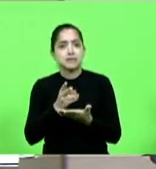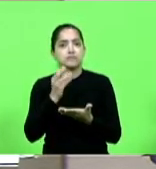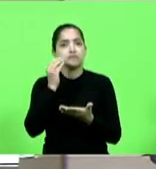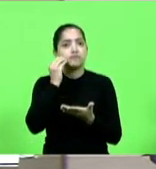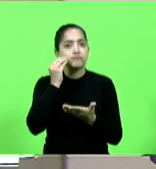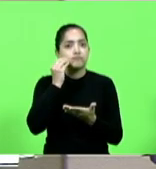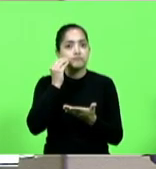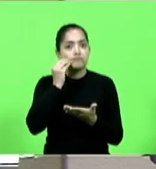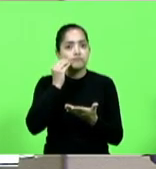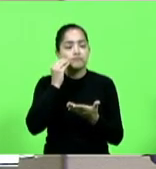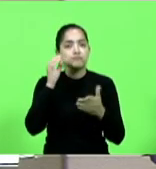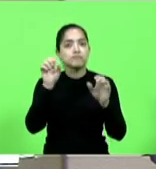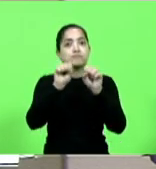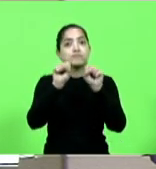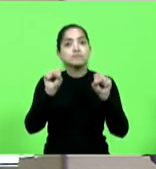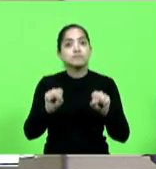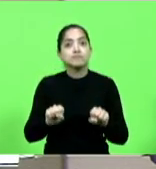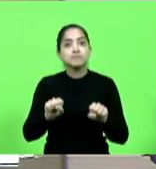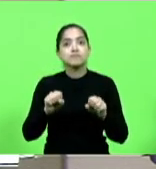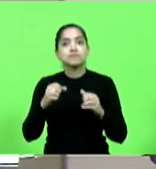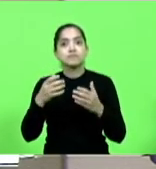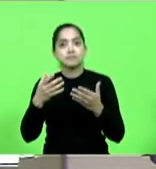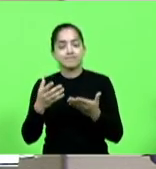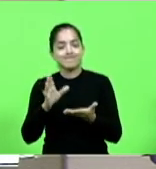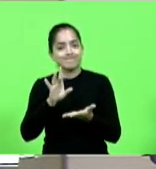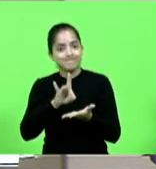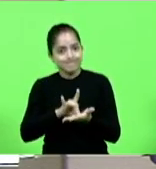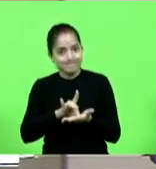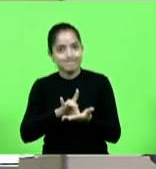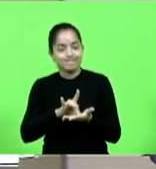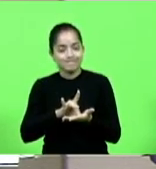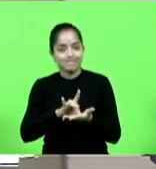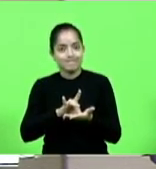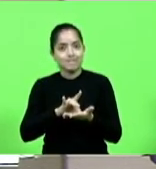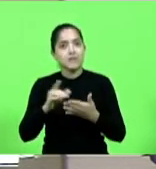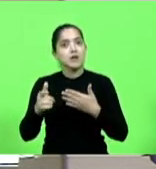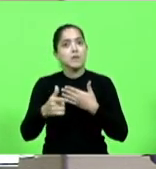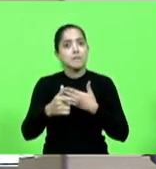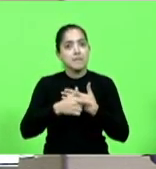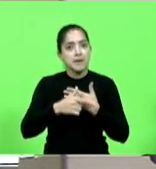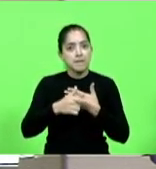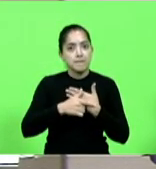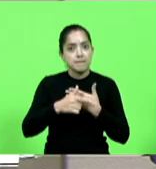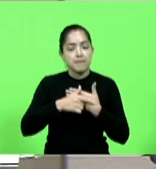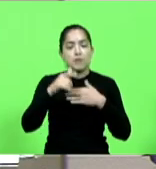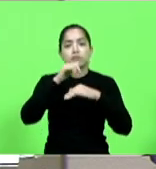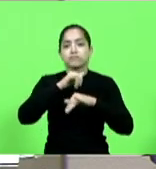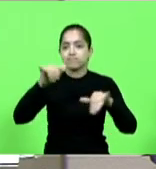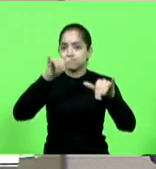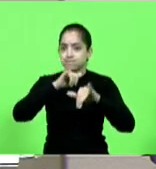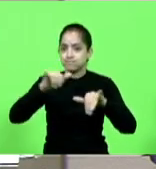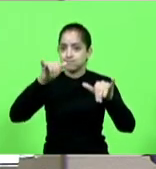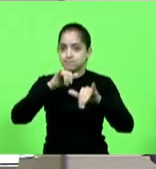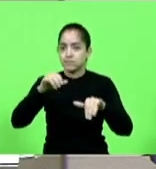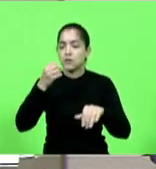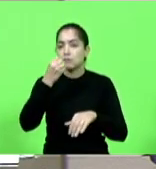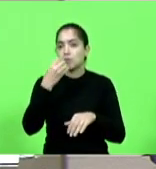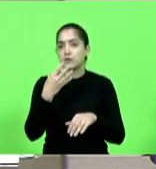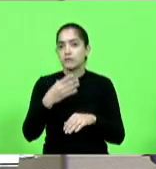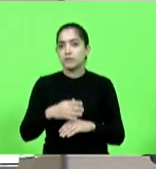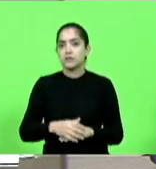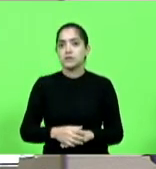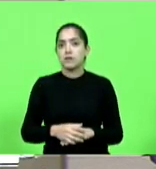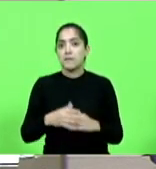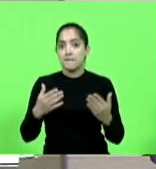o sistema consiga verdadeiramente cumprir o seu papel que é levar a boa informação mas ao longo deste período a